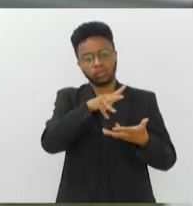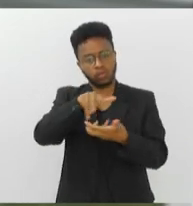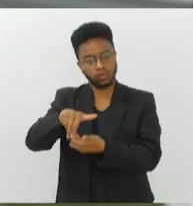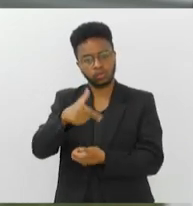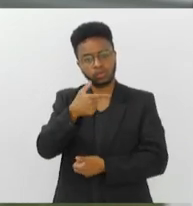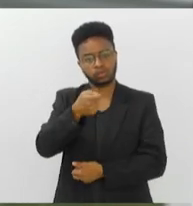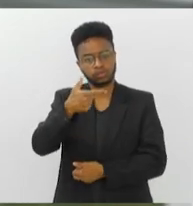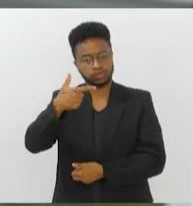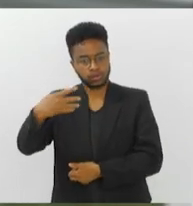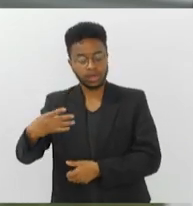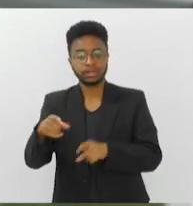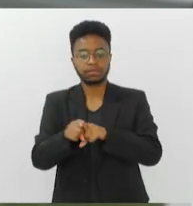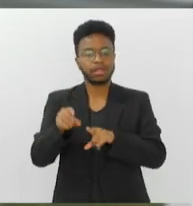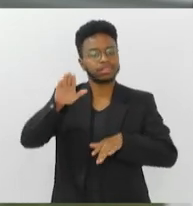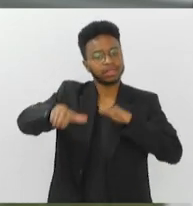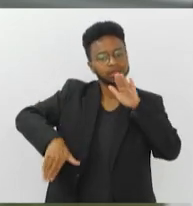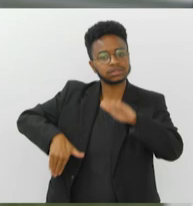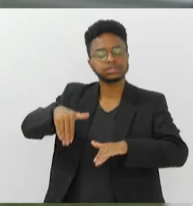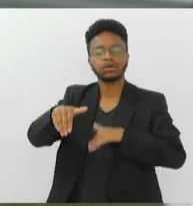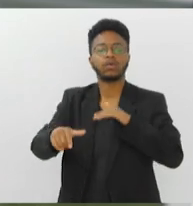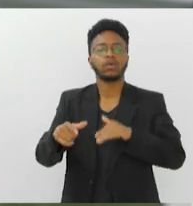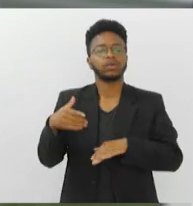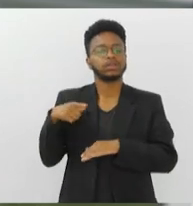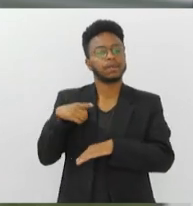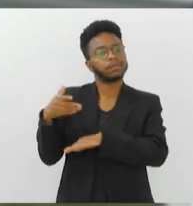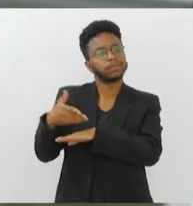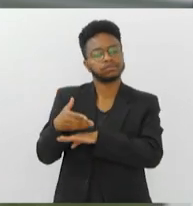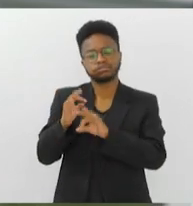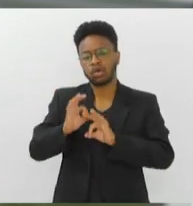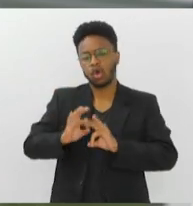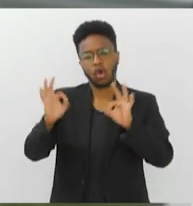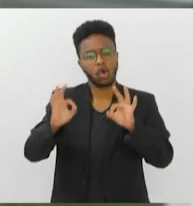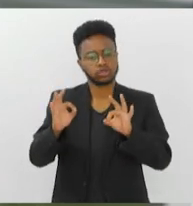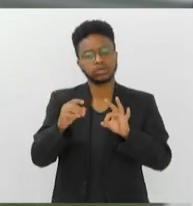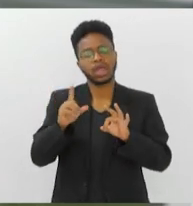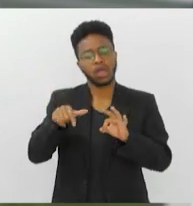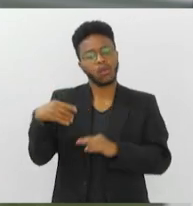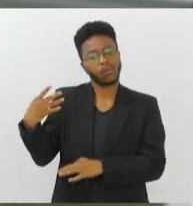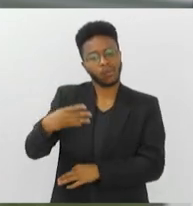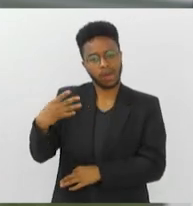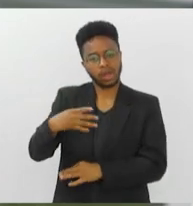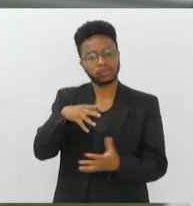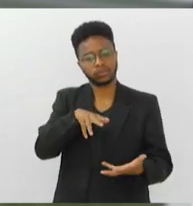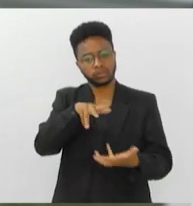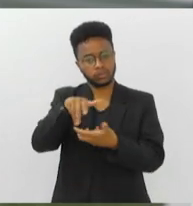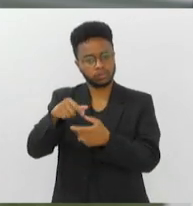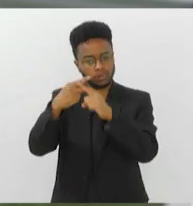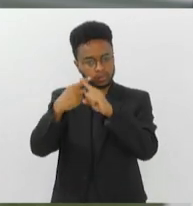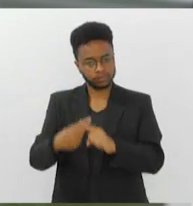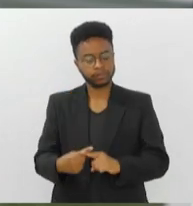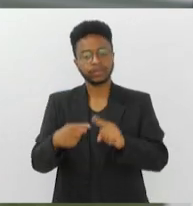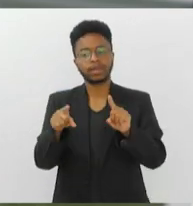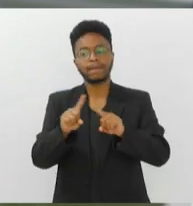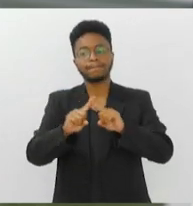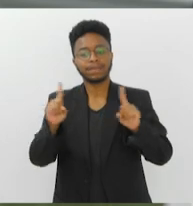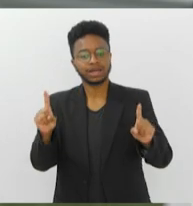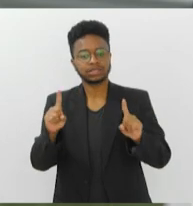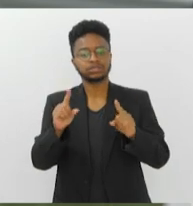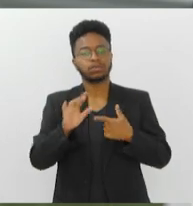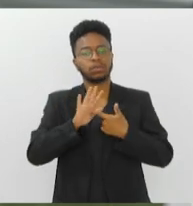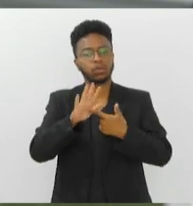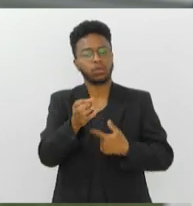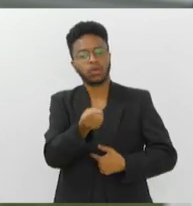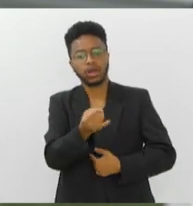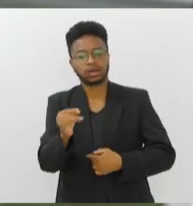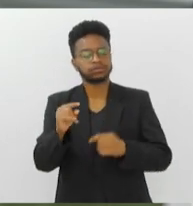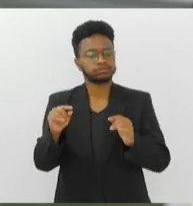A natação da mesma forma. O Brasil teve uma participação muito boa, ficou em quarto lugar no Mundial de Manchester, mas com um número significativo,